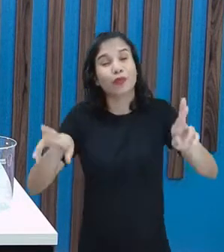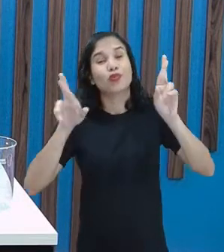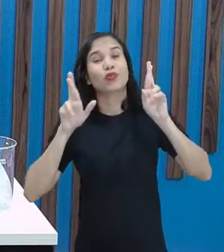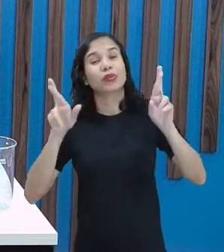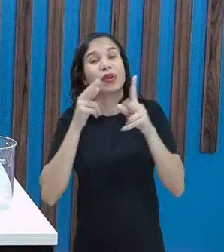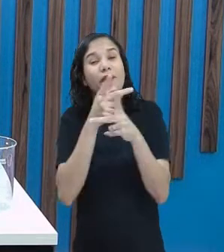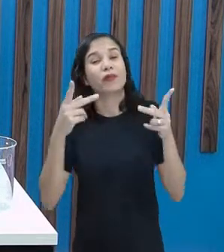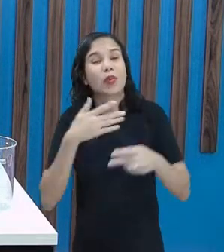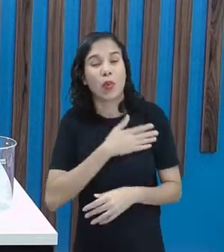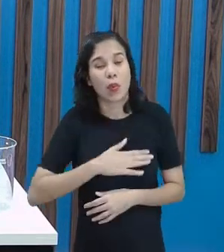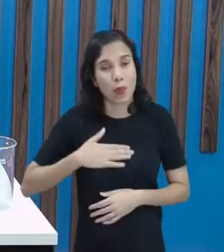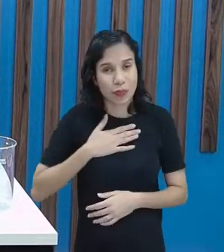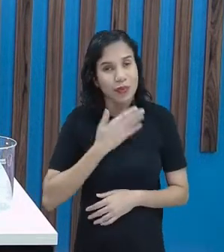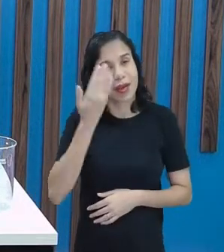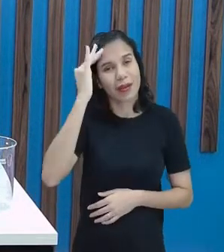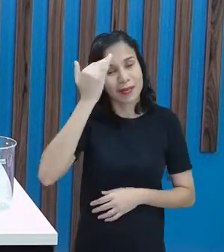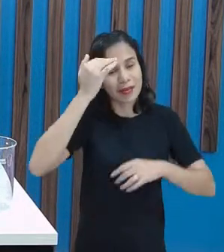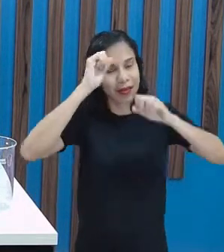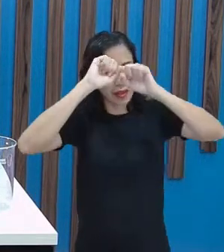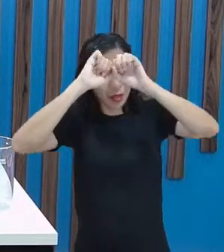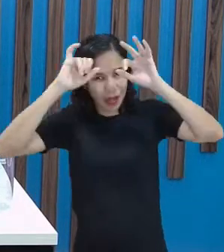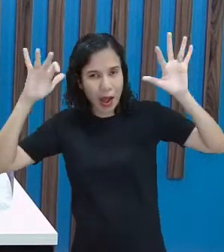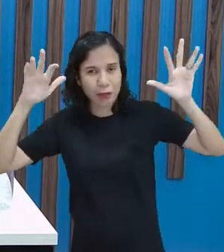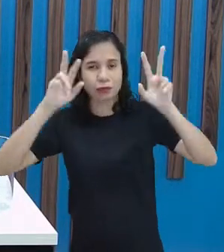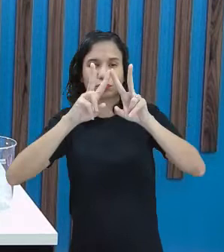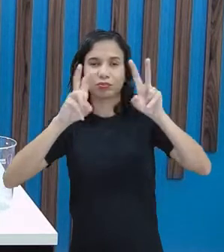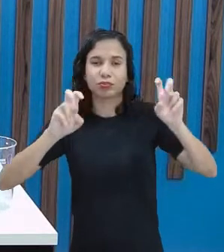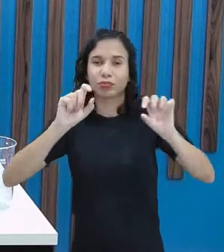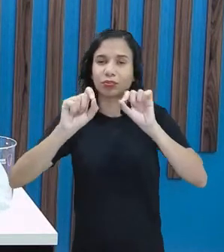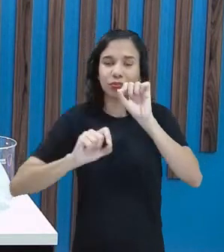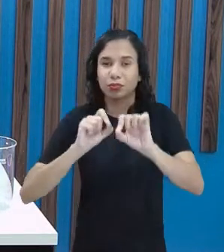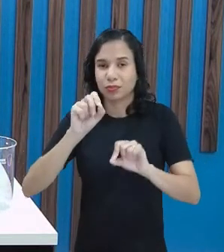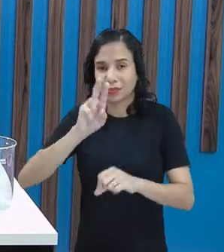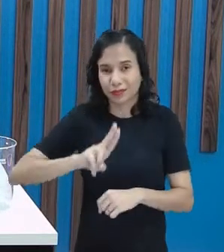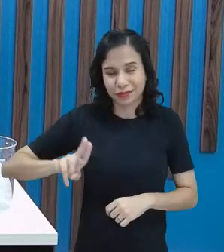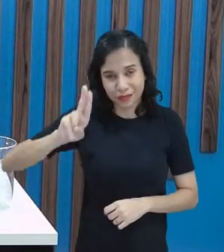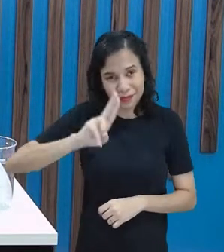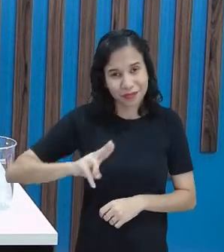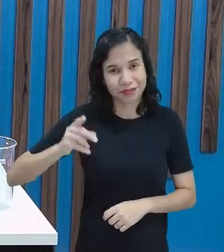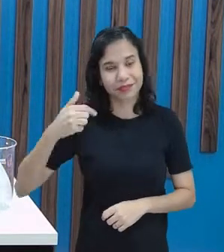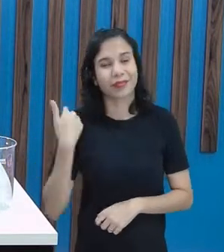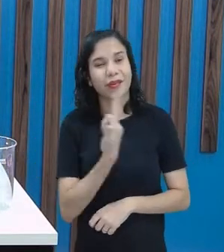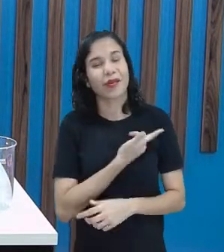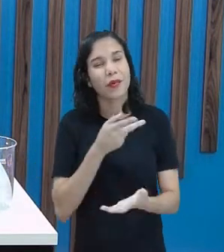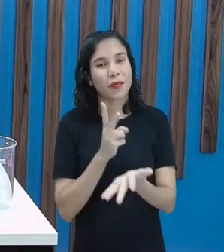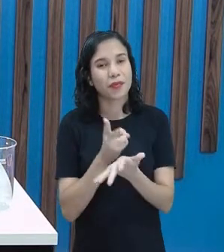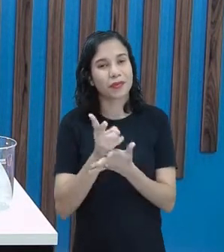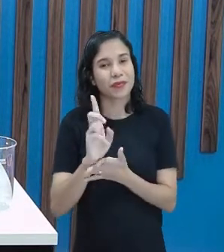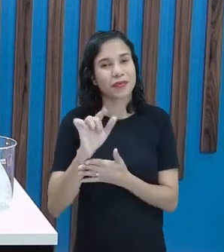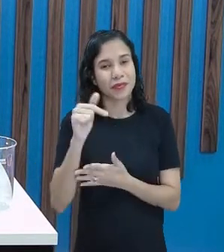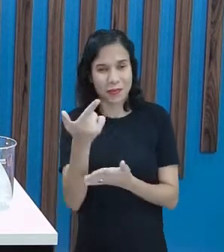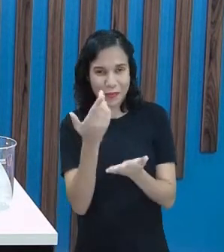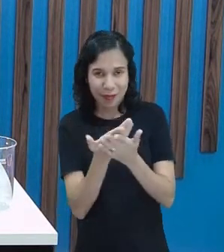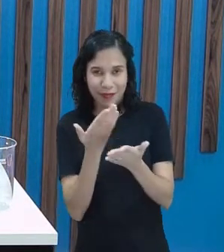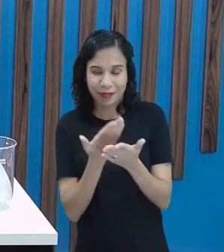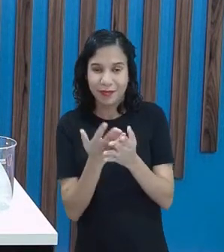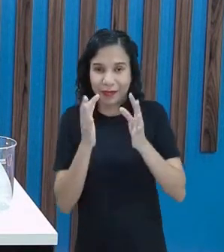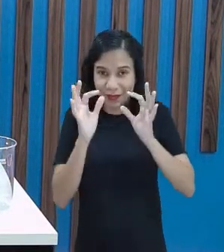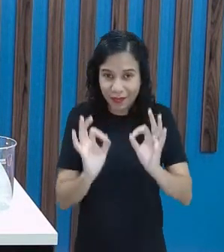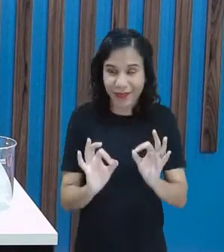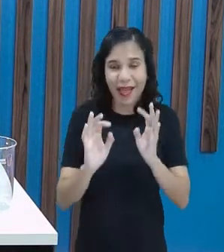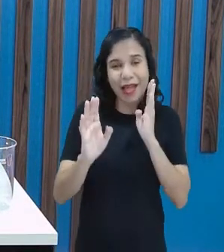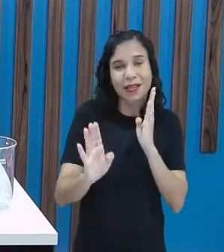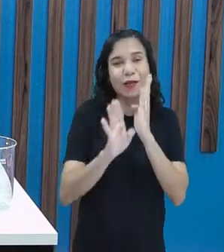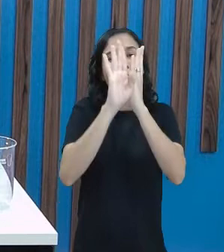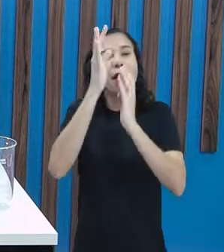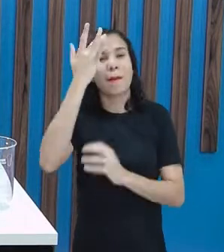vocês tenham gostado e entendido um pouquinho sobre as grandezas e medidas. E a gente vai dar continuidade a esse assunto. A